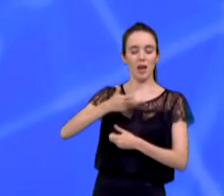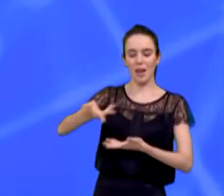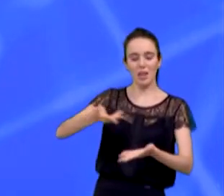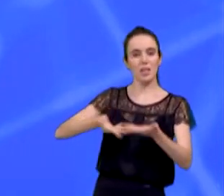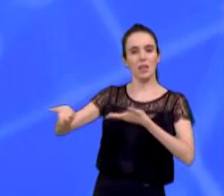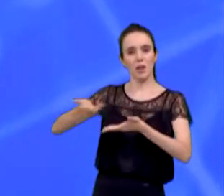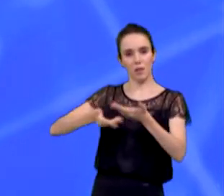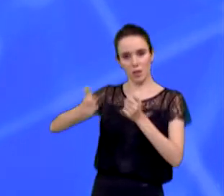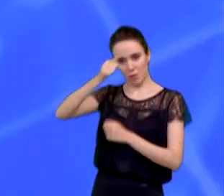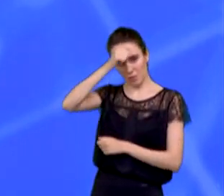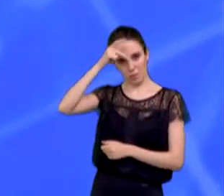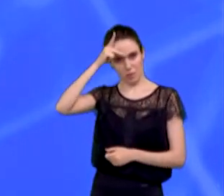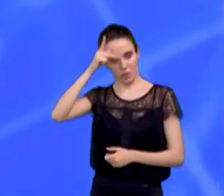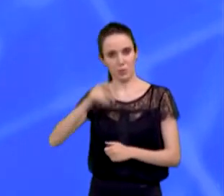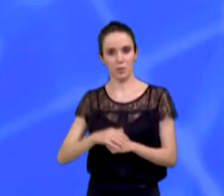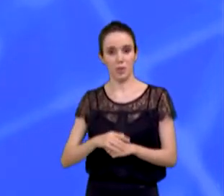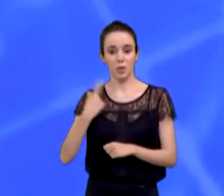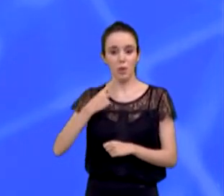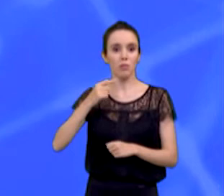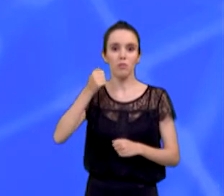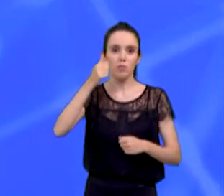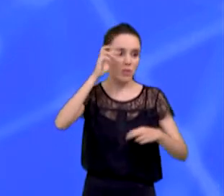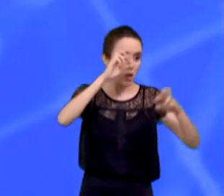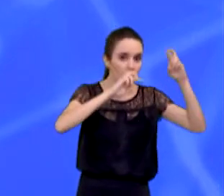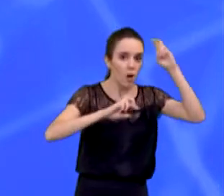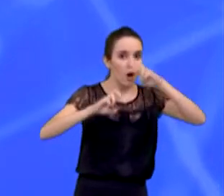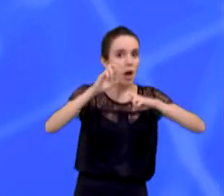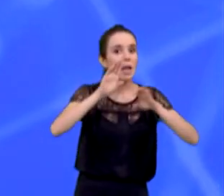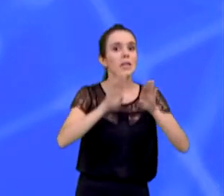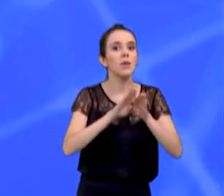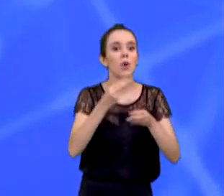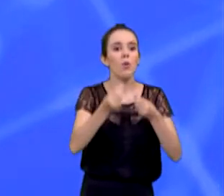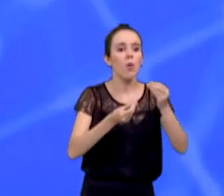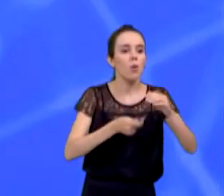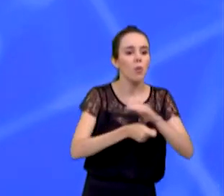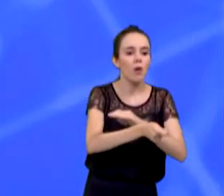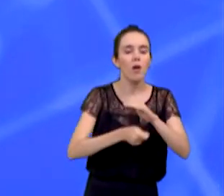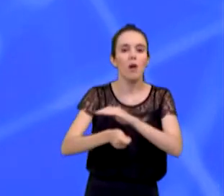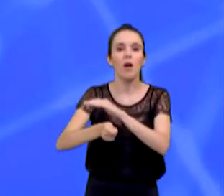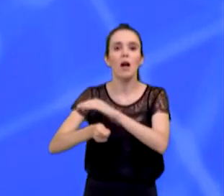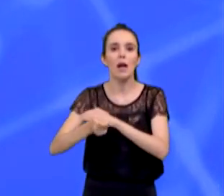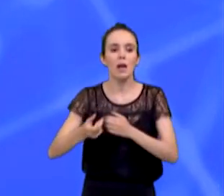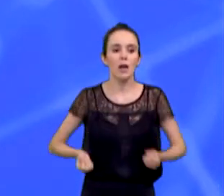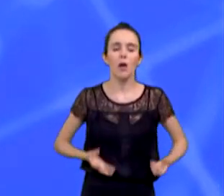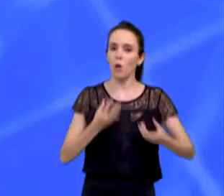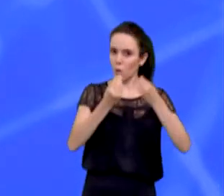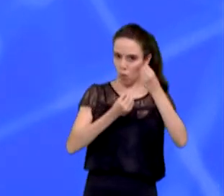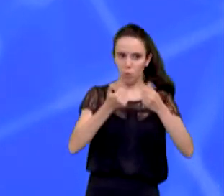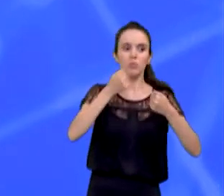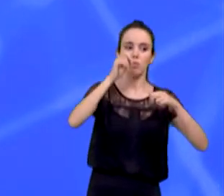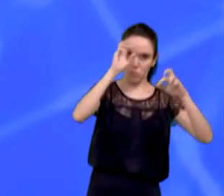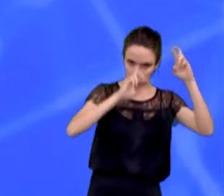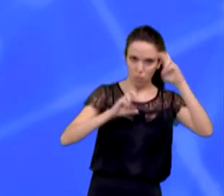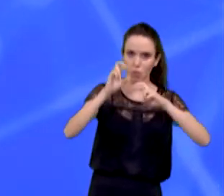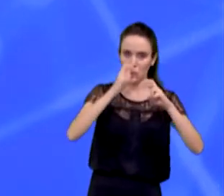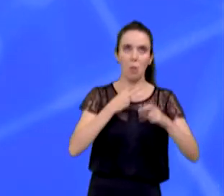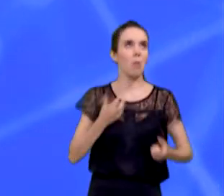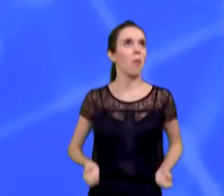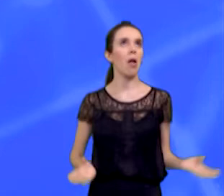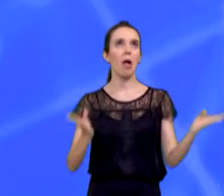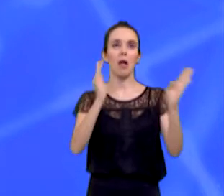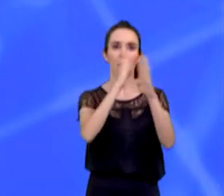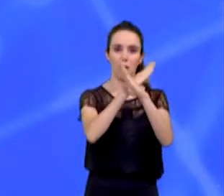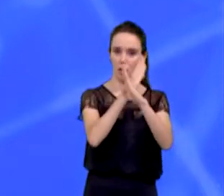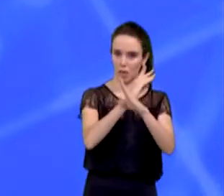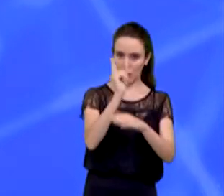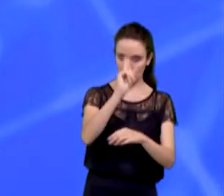Campos. De modo que a gente possa fiscalizar o dinheiro e o serviço que é prestado. Mas, principalmente, vamos resolver com o doutor na